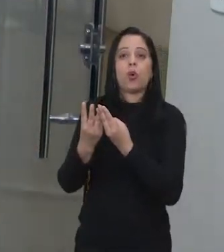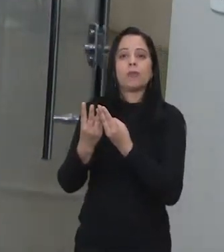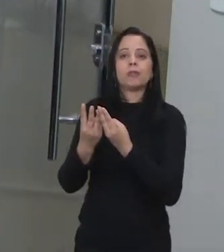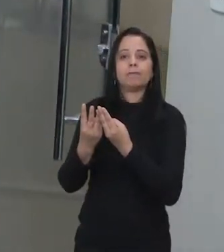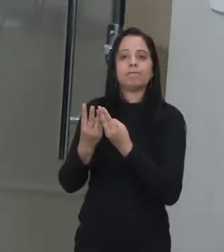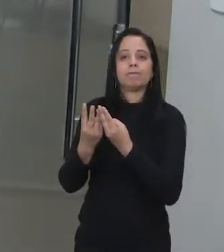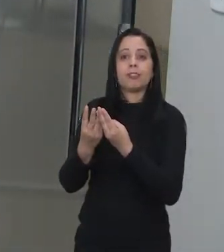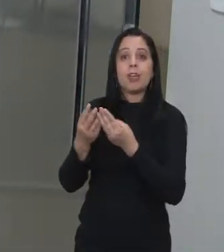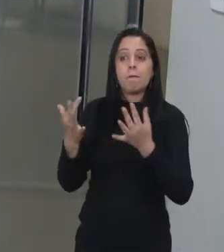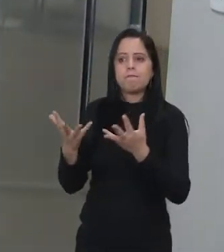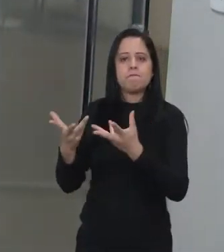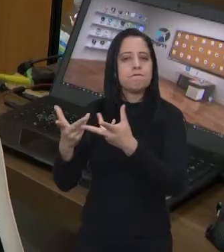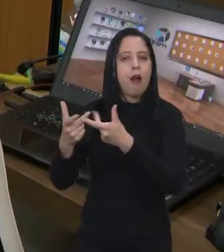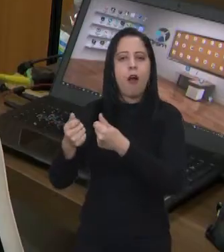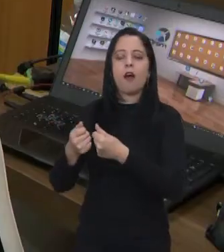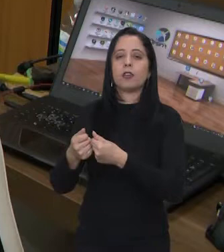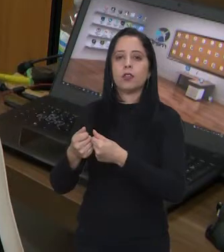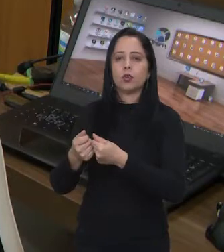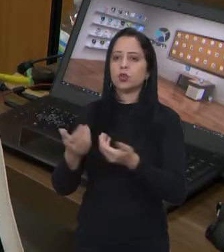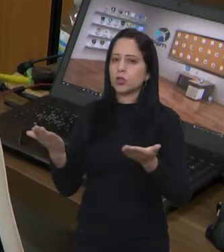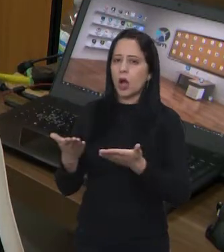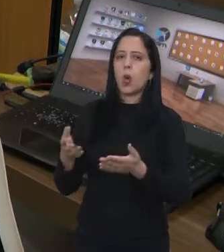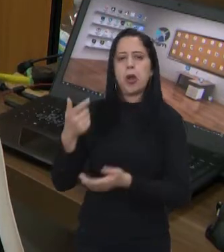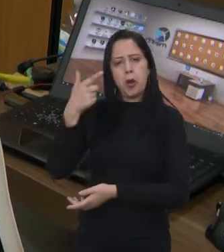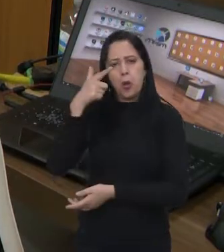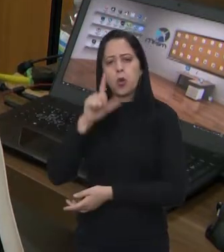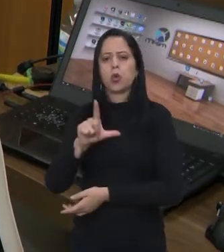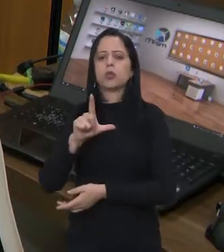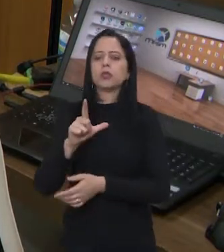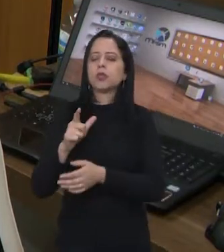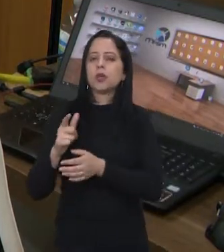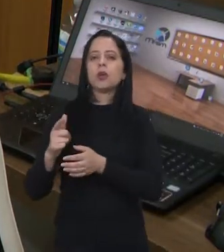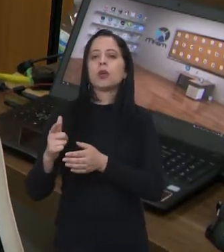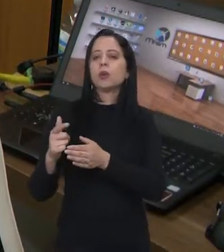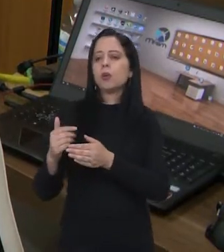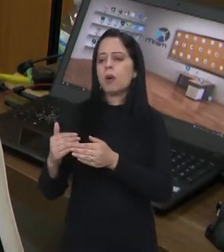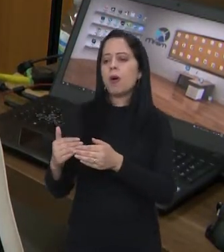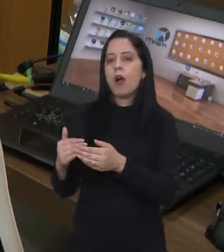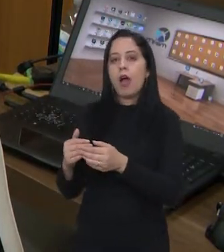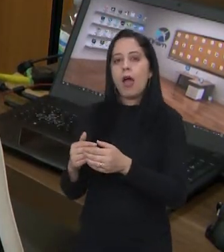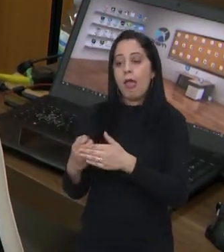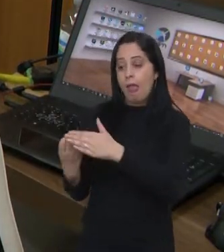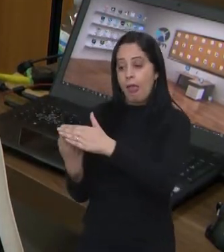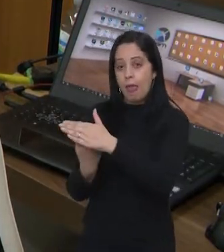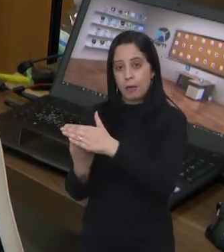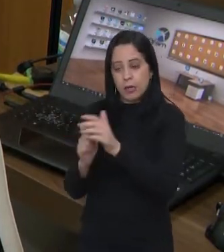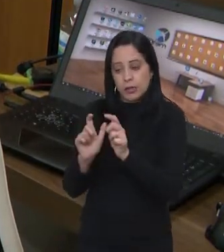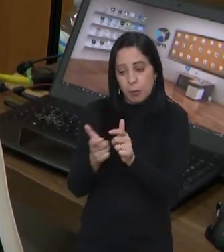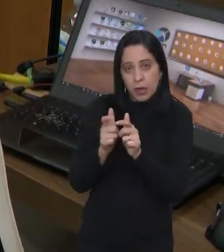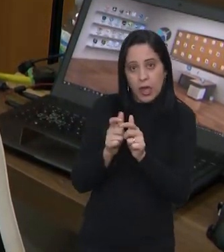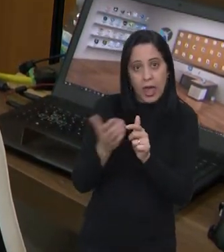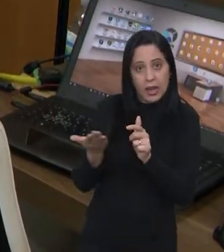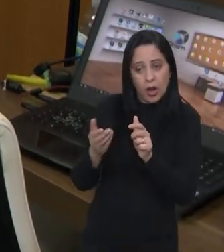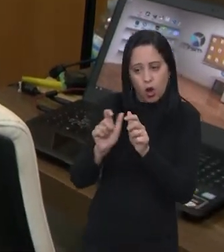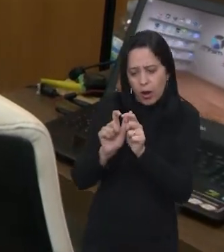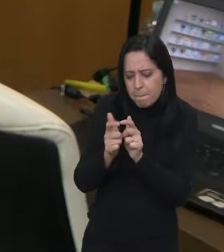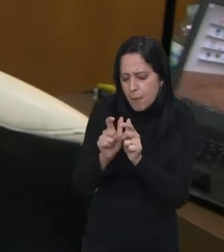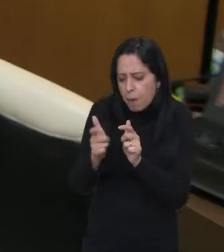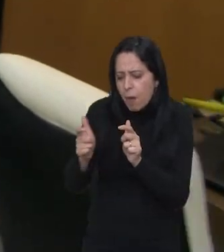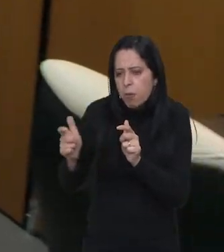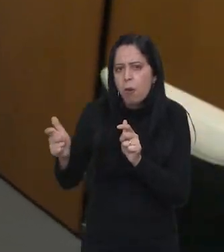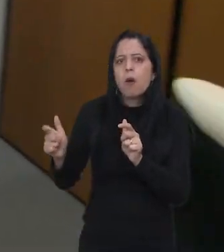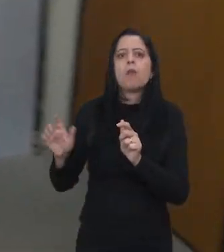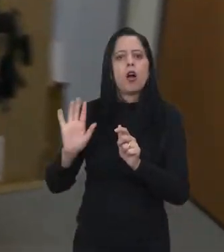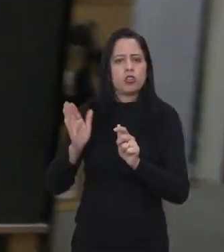objetivos da empresa e com isso a gente conseguiu começar a trilhar de startup para a empresa, começar a trilhar um